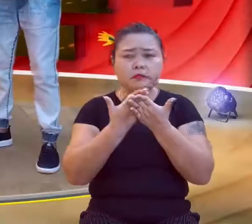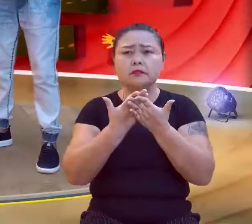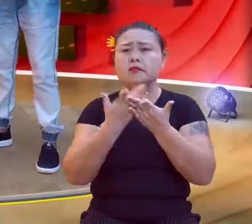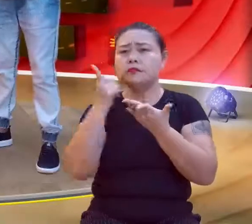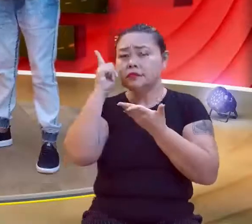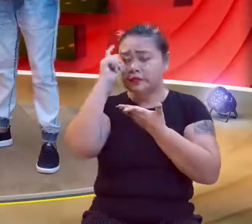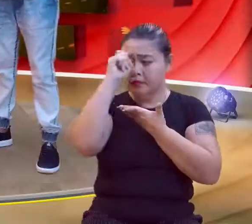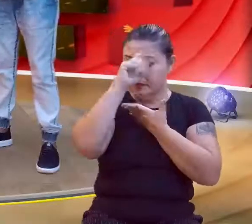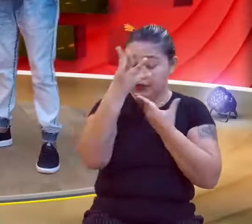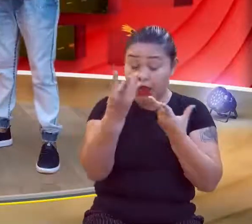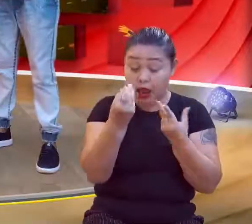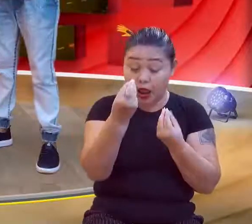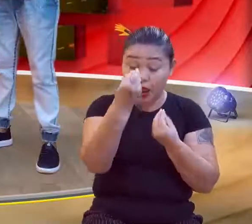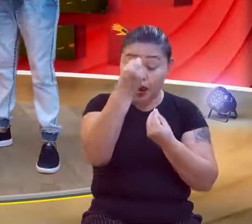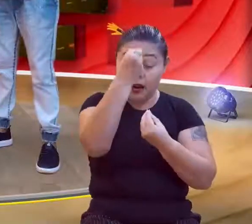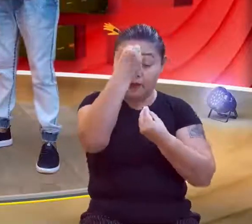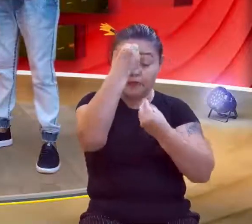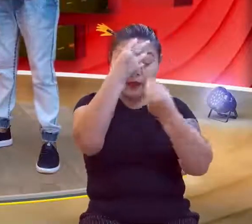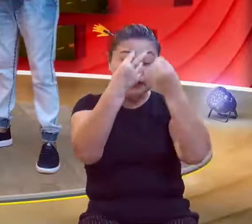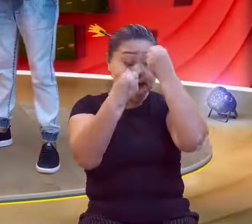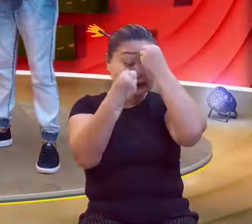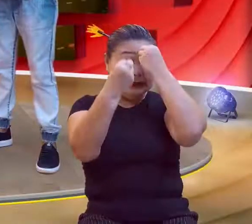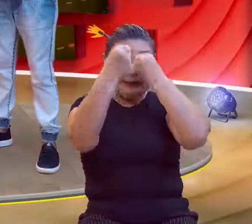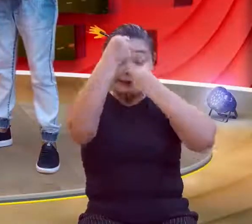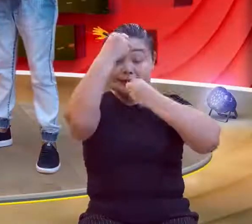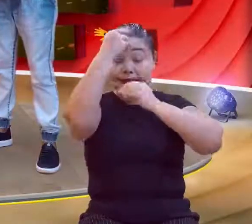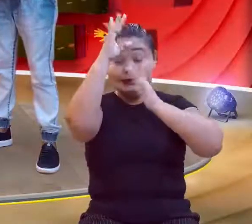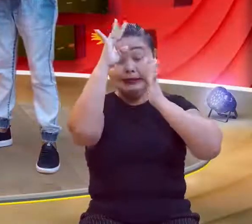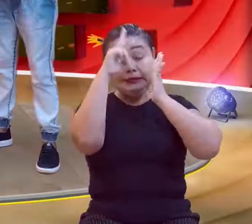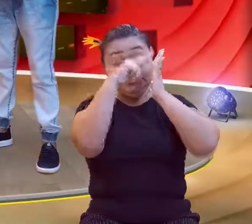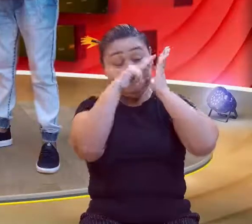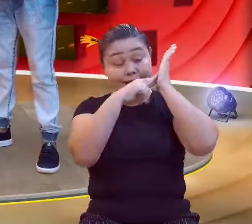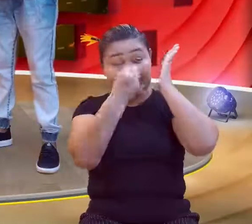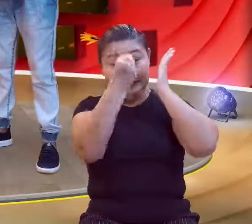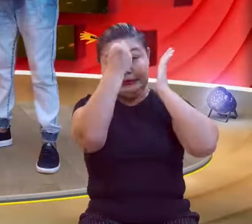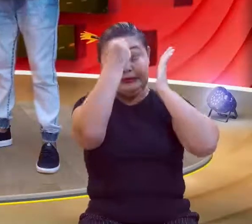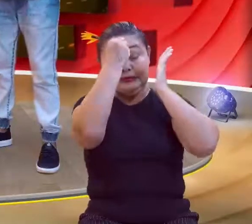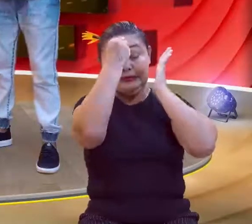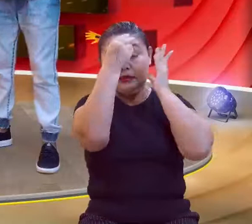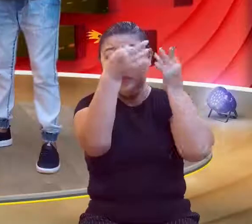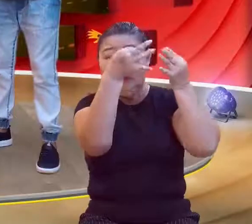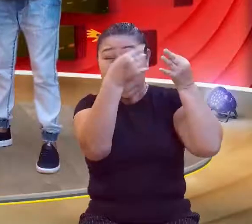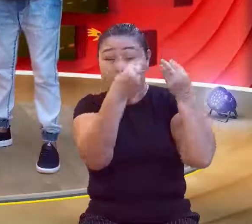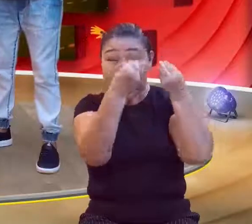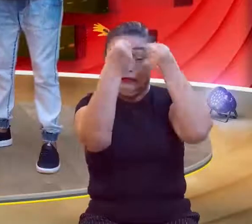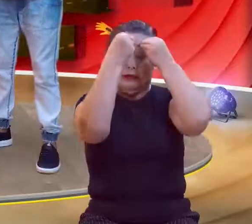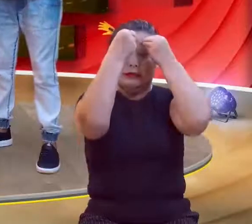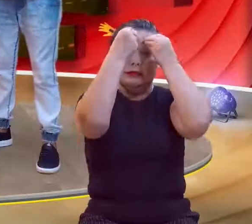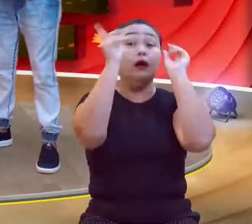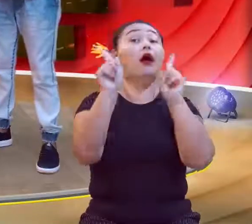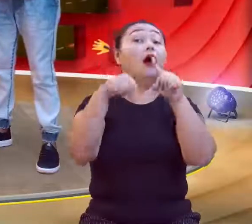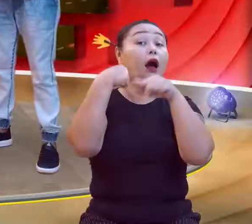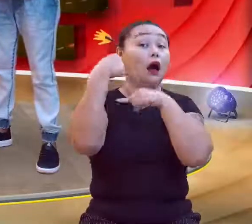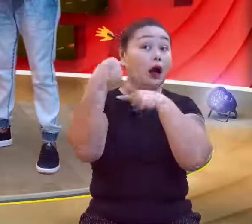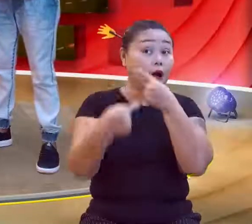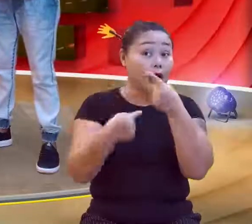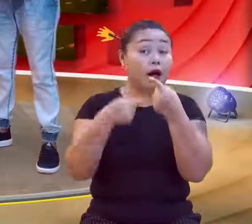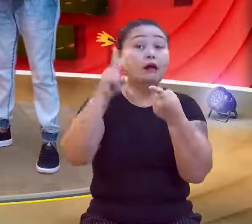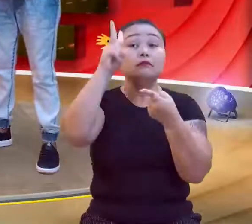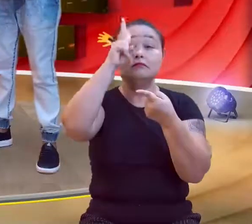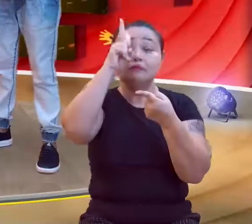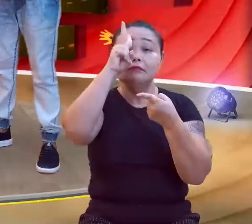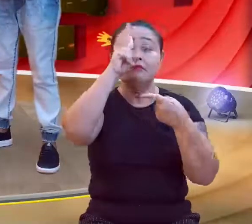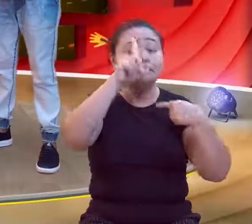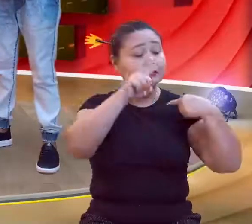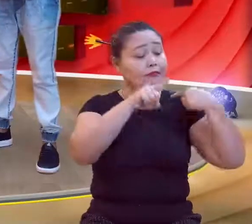guardar algumas regras, alguns detalhes. Vamos, então, lembrar que sequência é uma